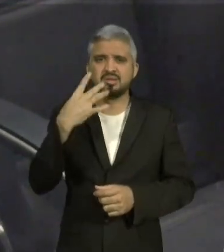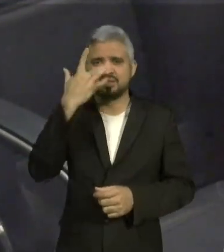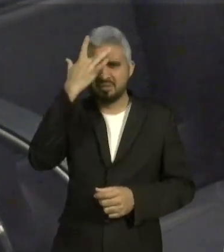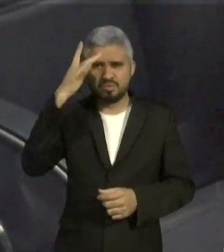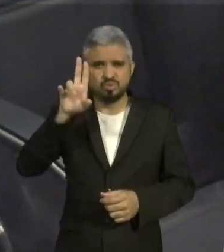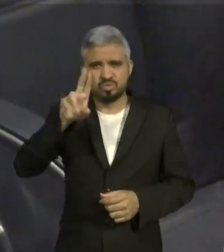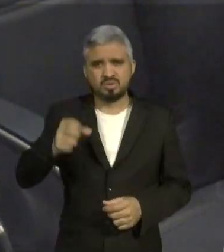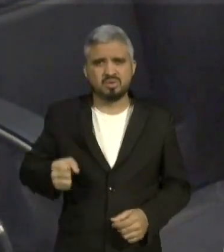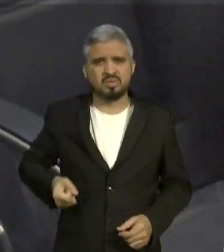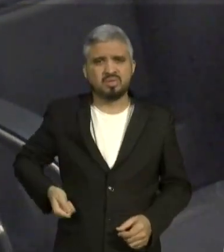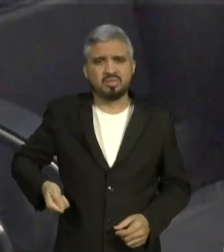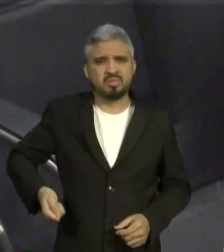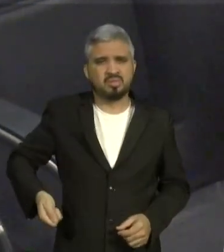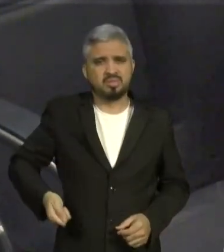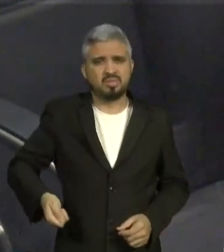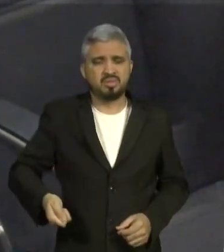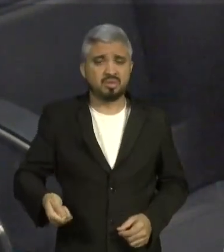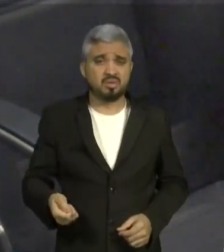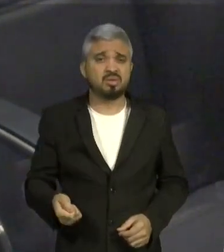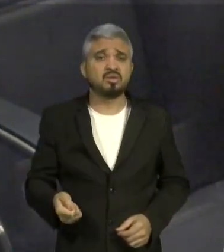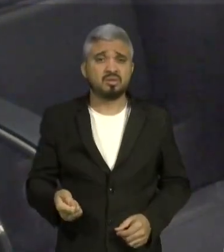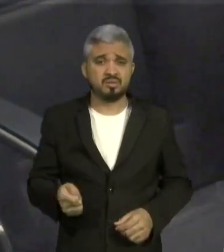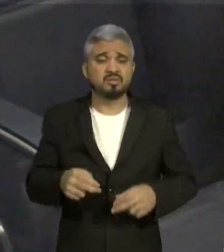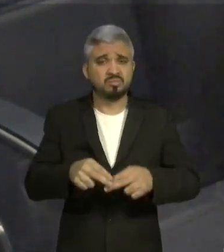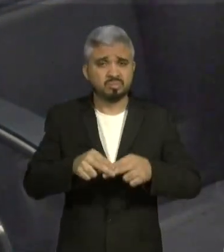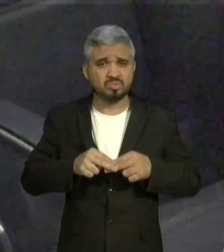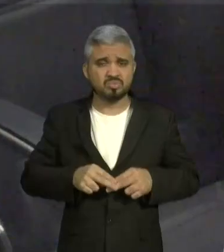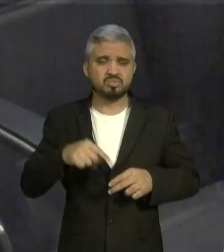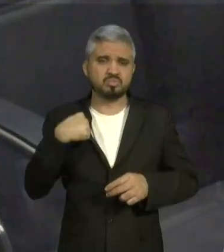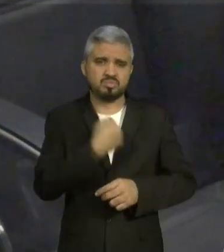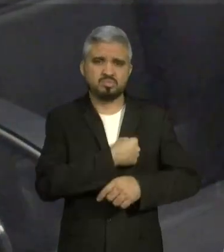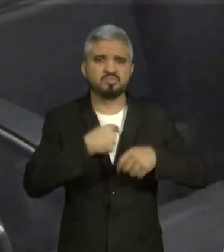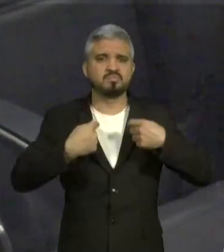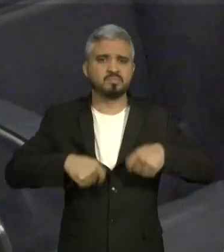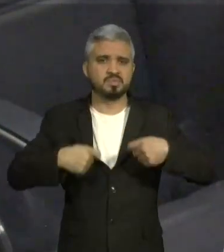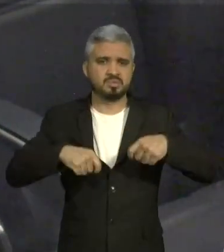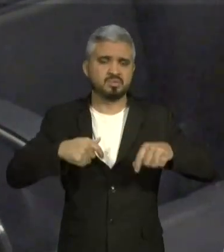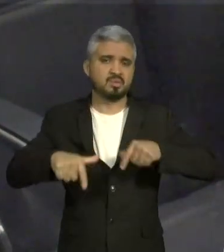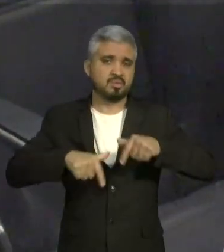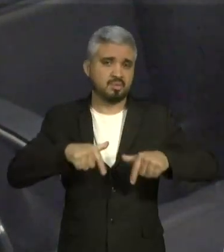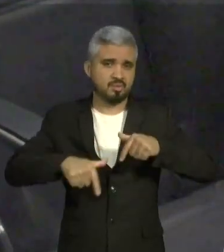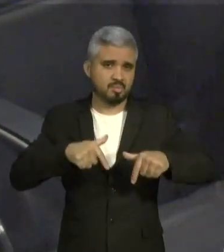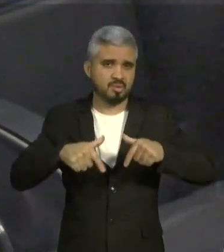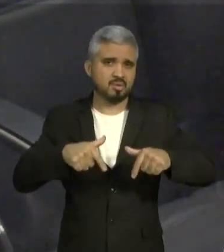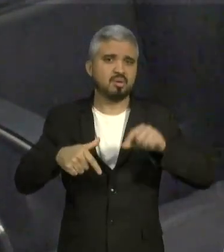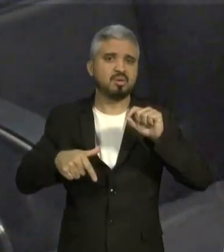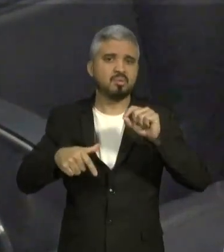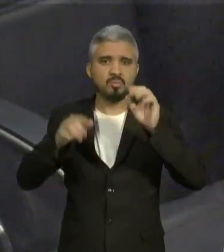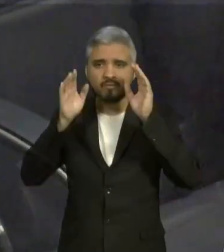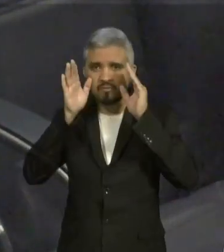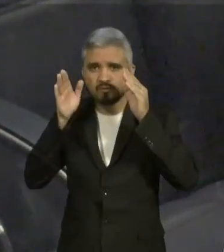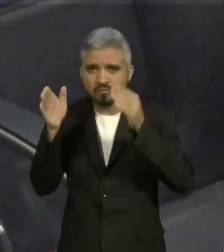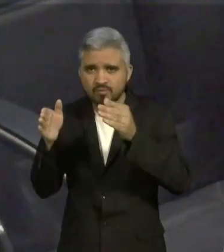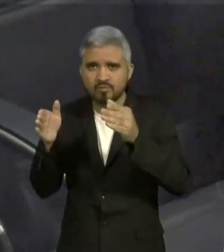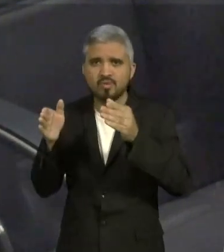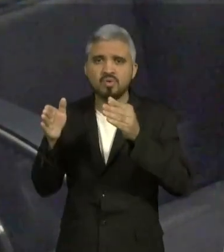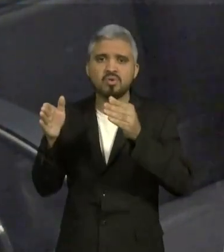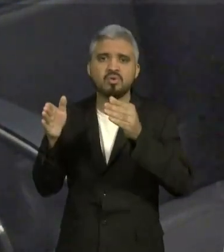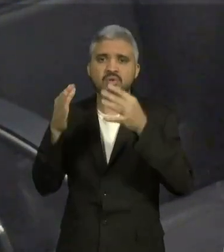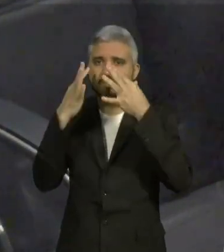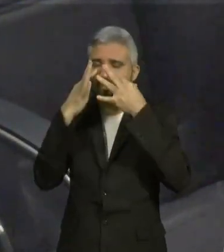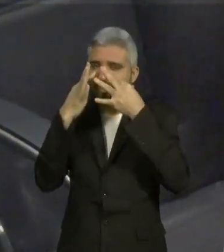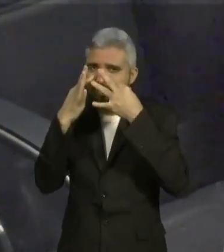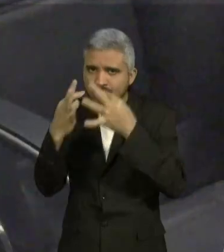é que trabalhamos para melhorar a qualidade de vida do povo, então a gente tem que olhar com carinho e atenção todas essas